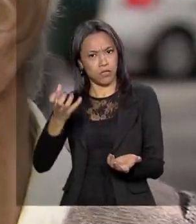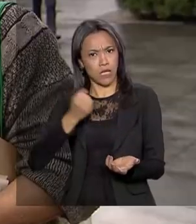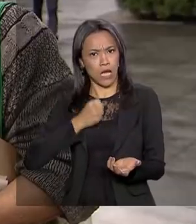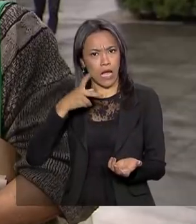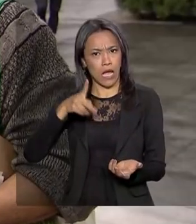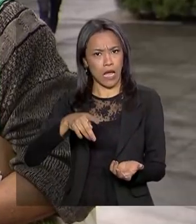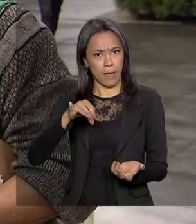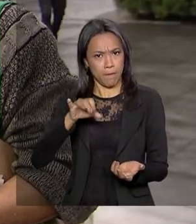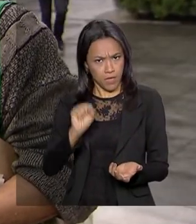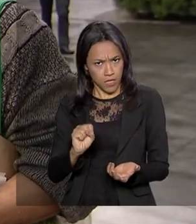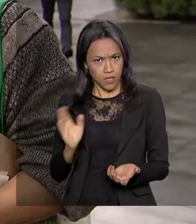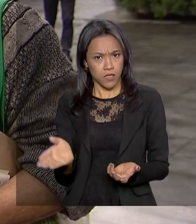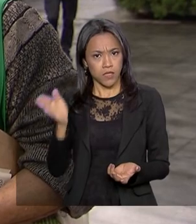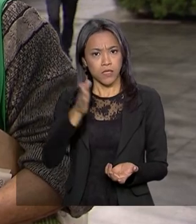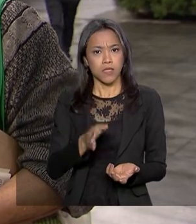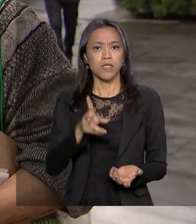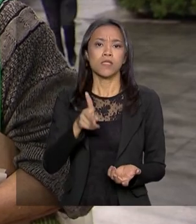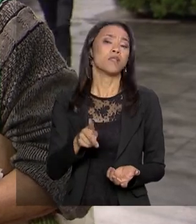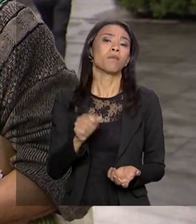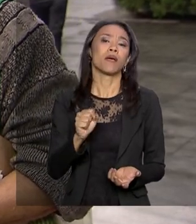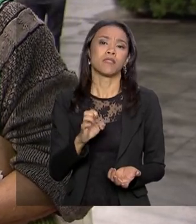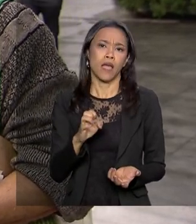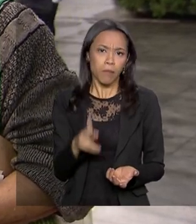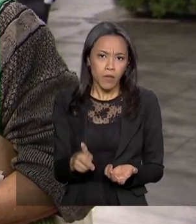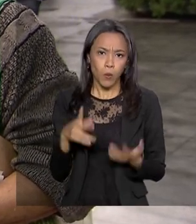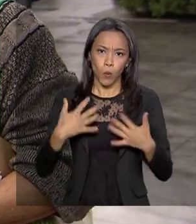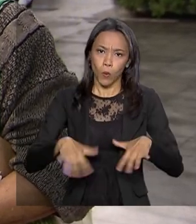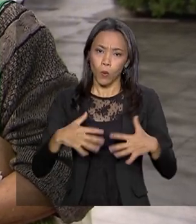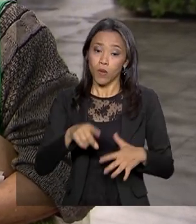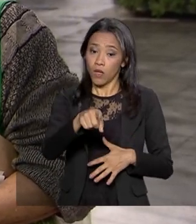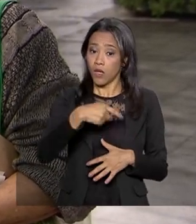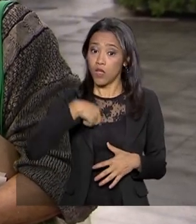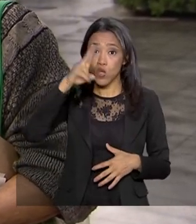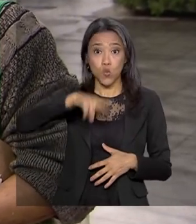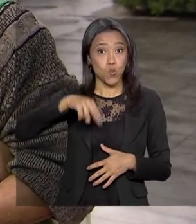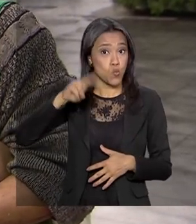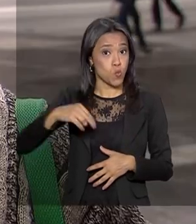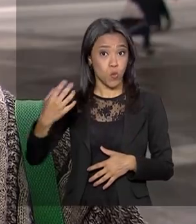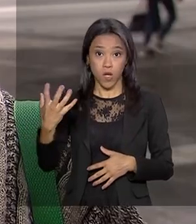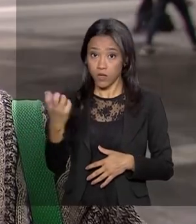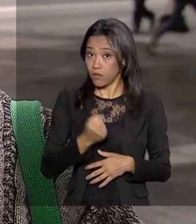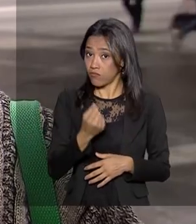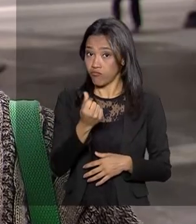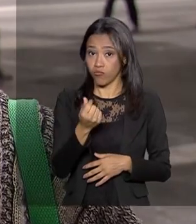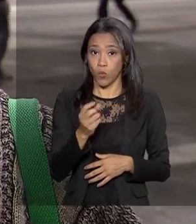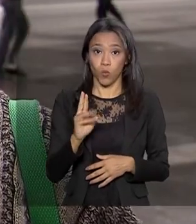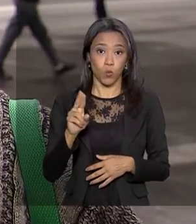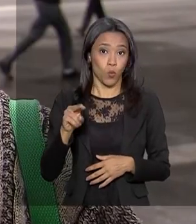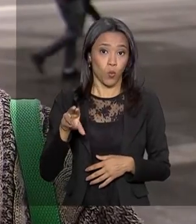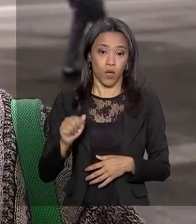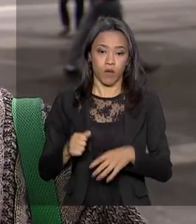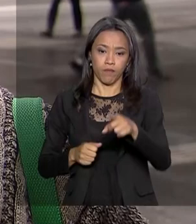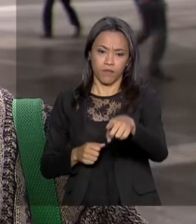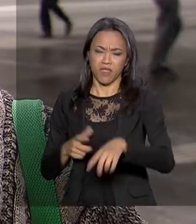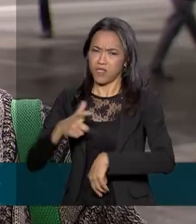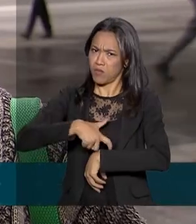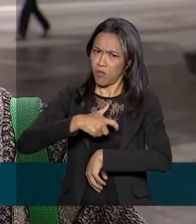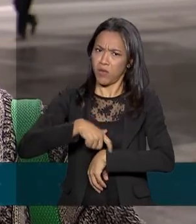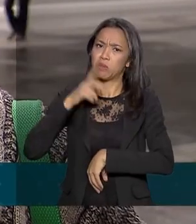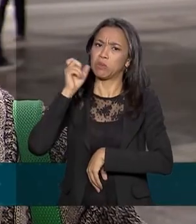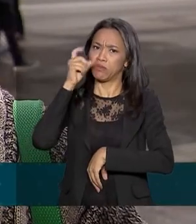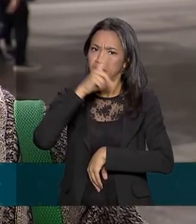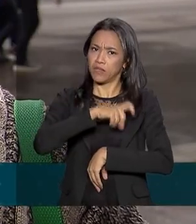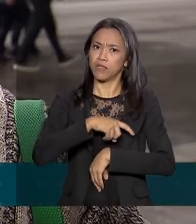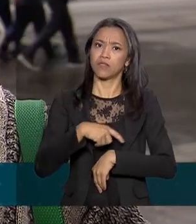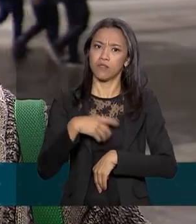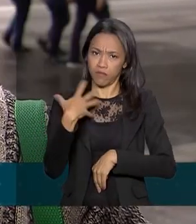-PASEP. Durante o tempo em que estava empregado, nunca acessou o fundo. Nesse momento difícil para todo mundo, evidente que